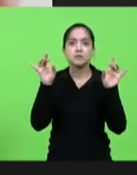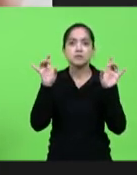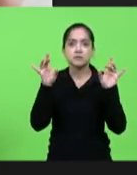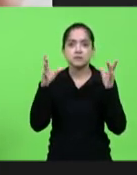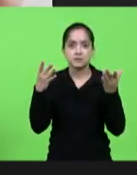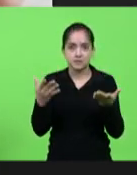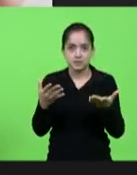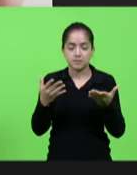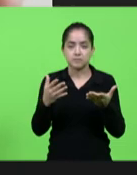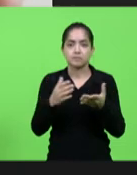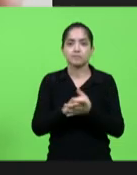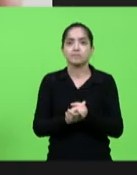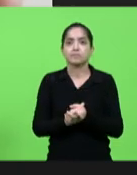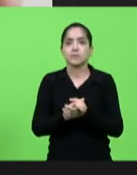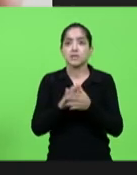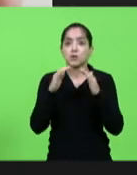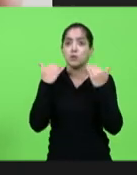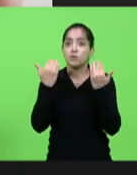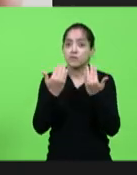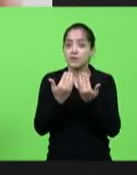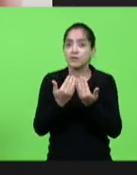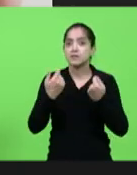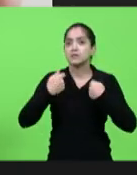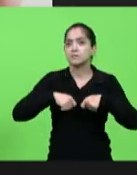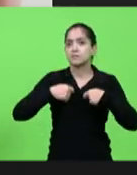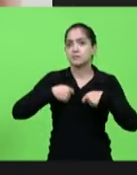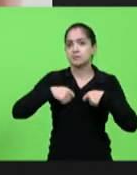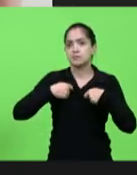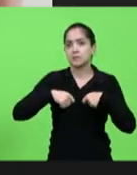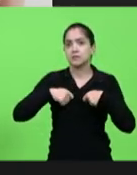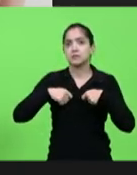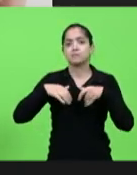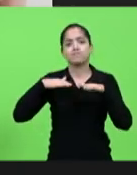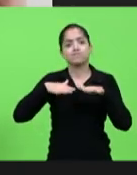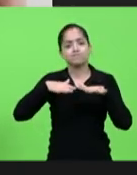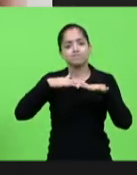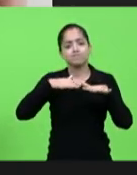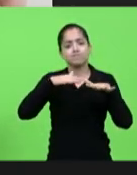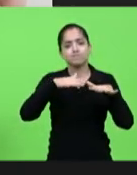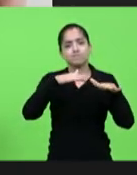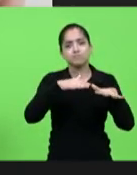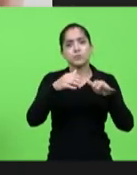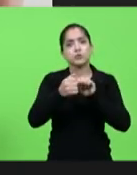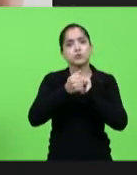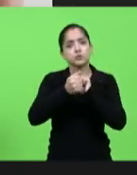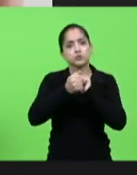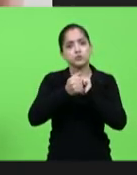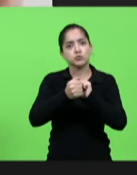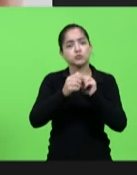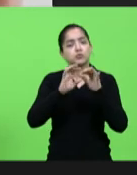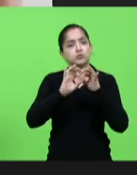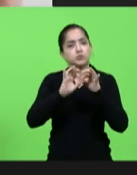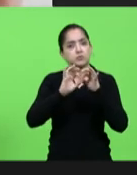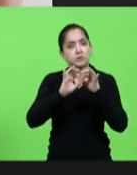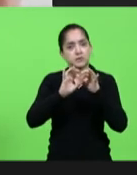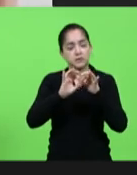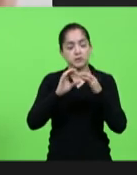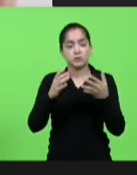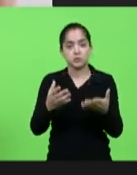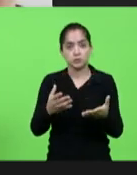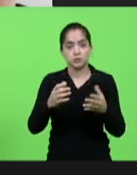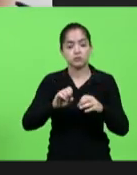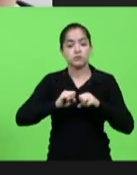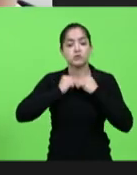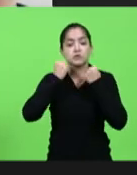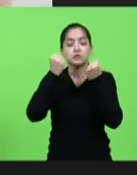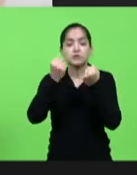conferência e temos que estar muito mobilizados muito juntos próximos fazendo todo o